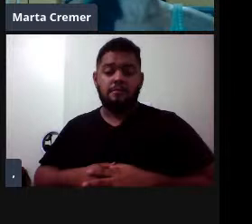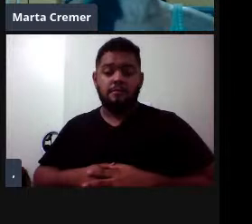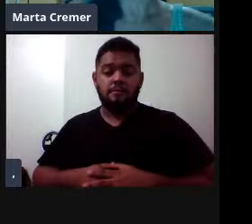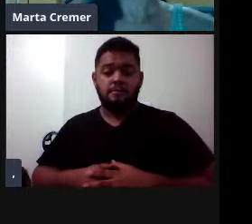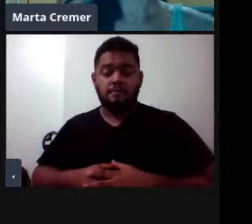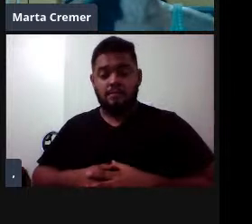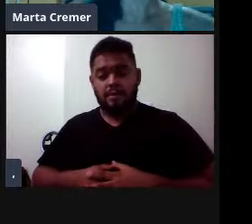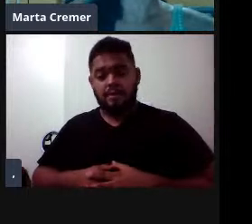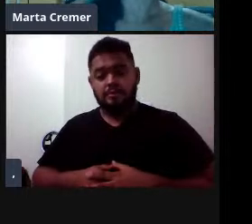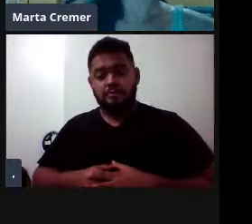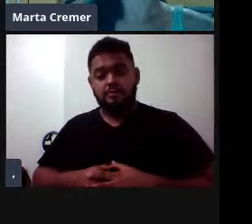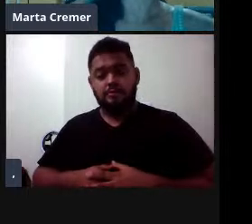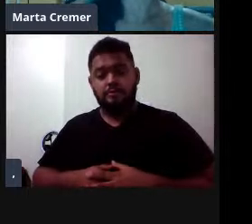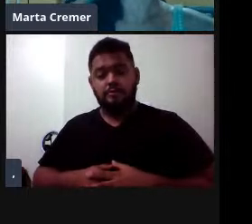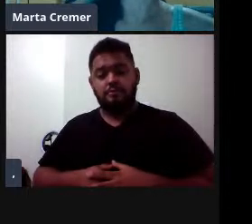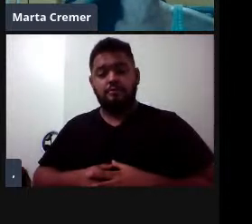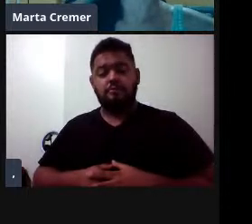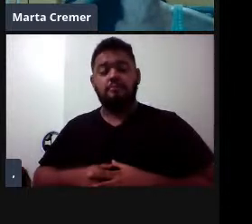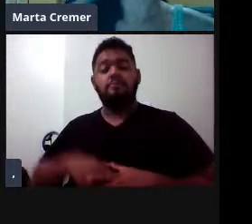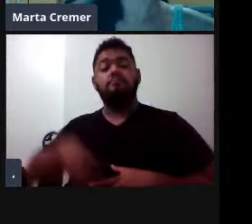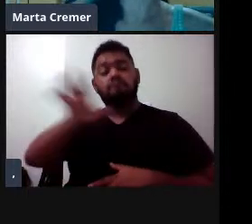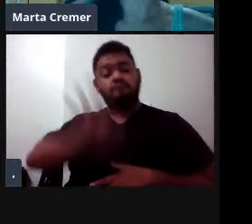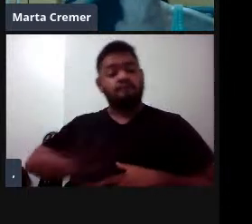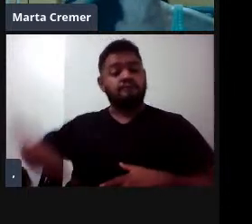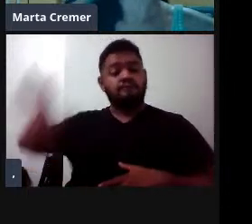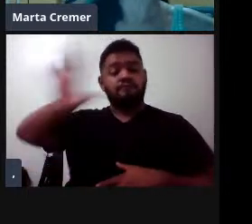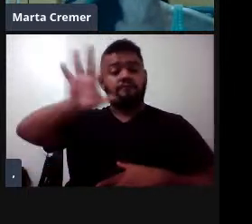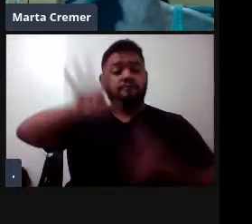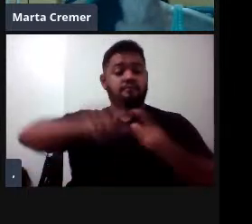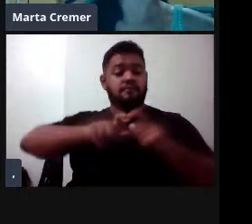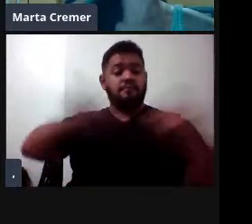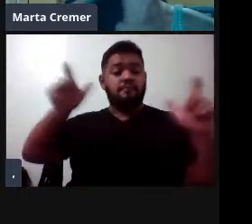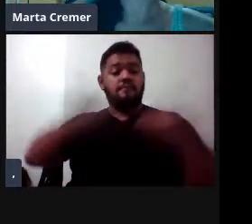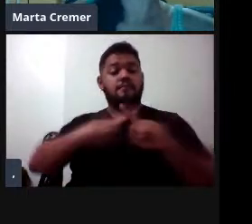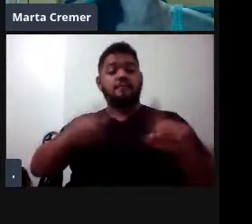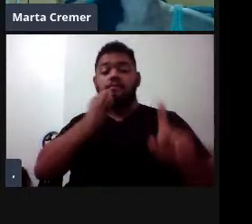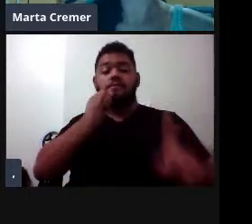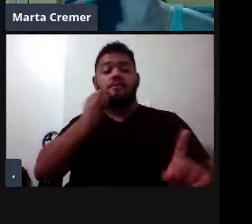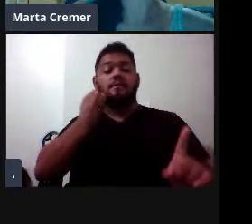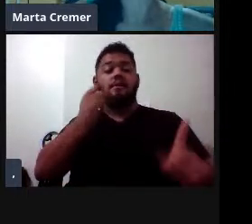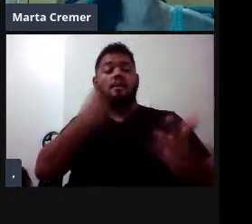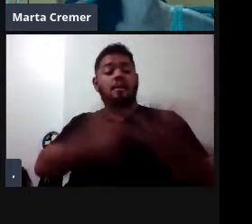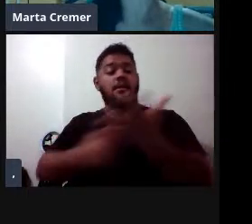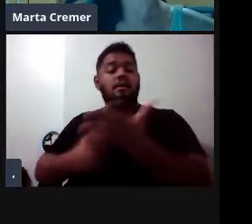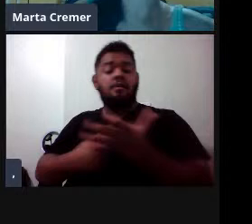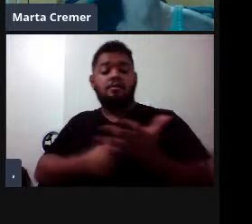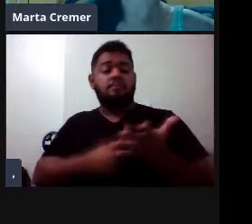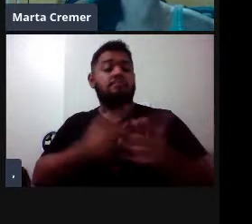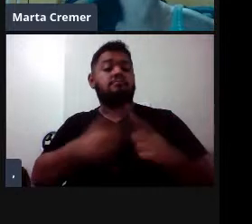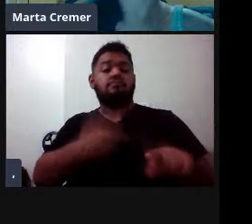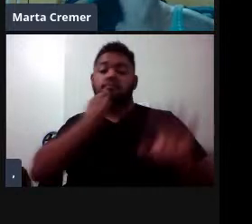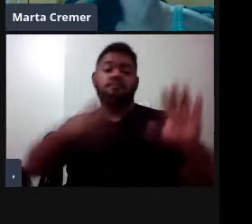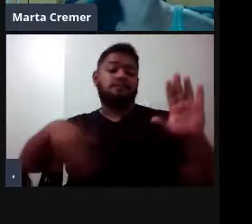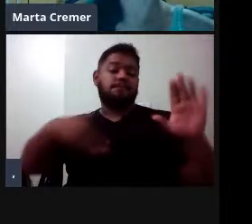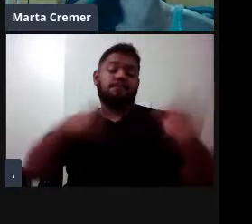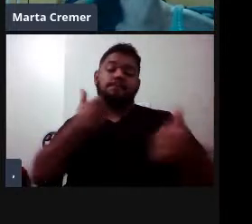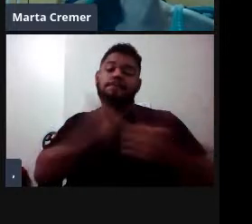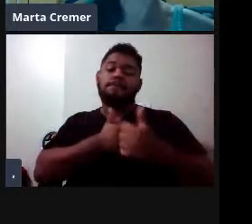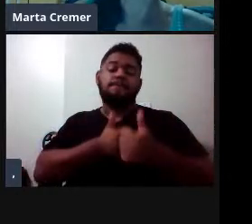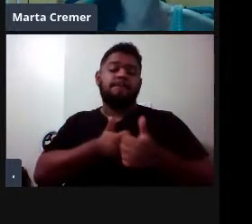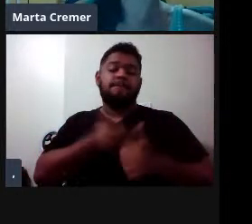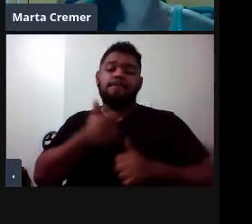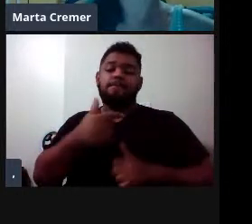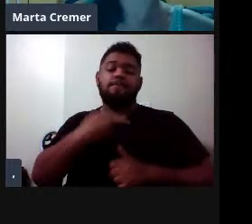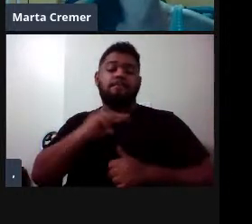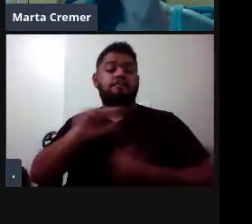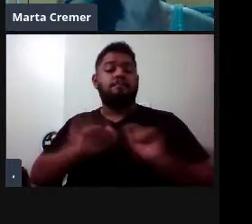com áreas amplas, né, de distribuição, mas, embora a gente tenha marcado aqui as costas, mas não são animais que vivem o porto da costa, não, né, eles tendem